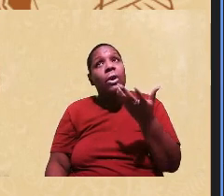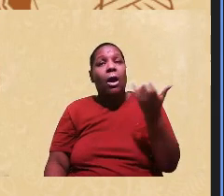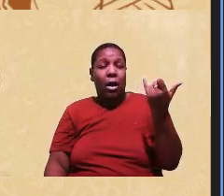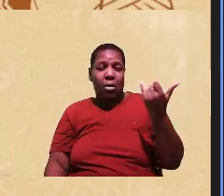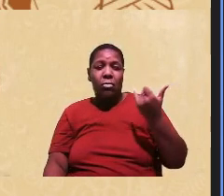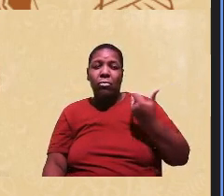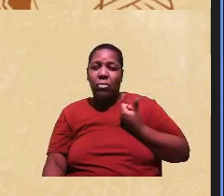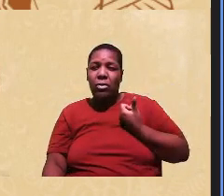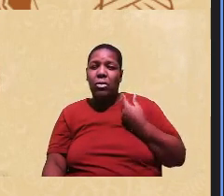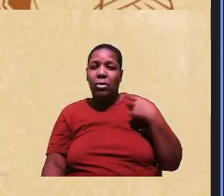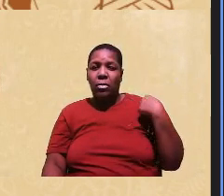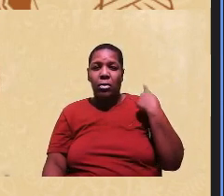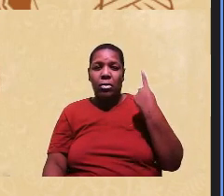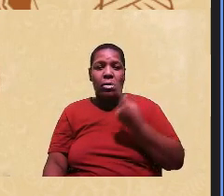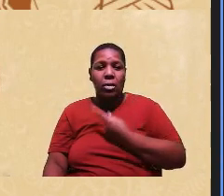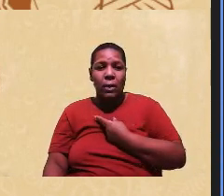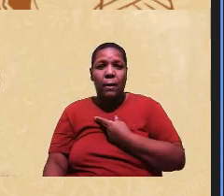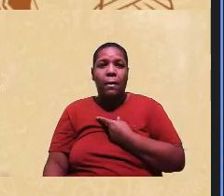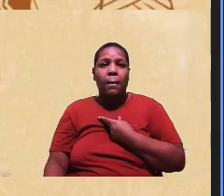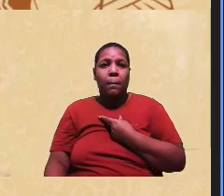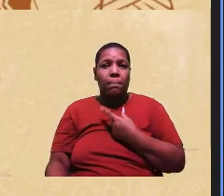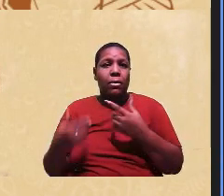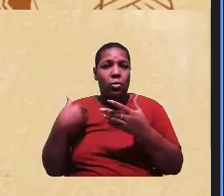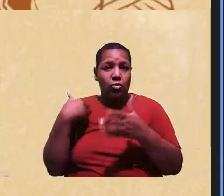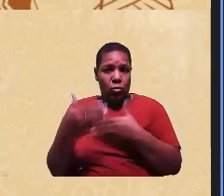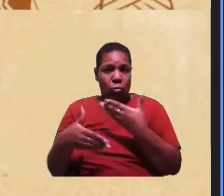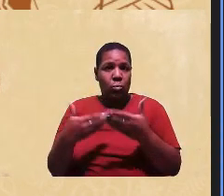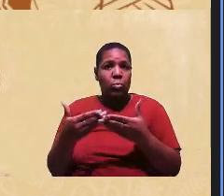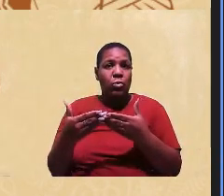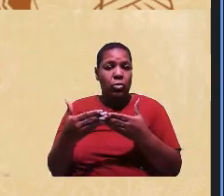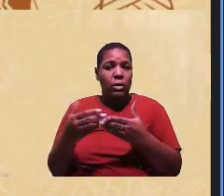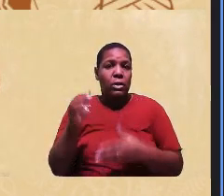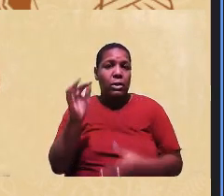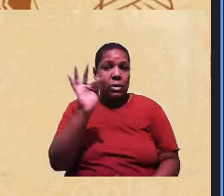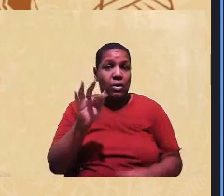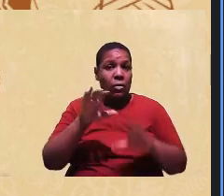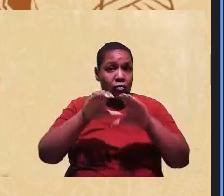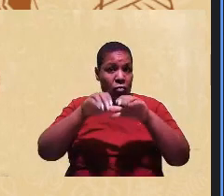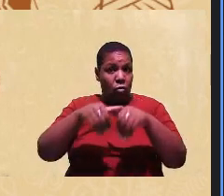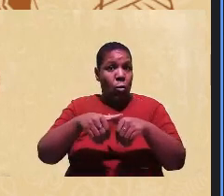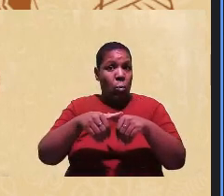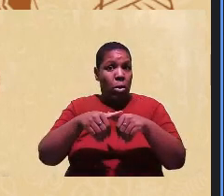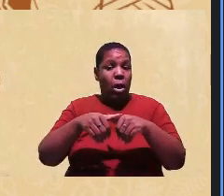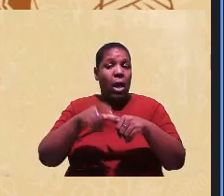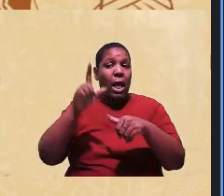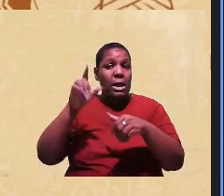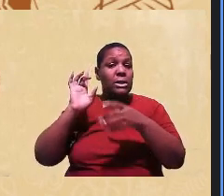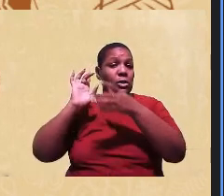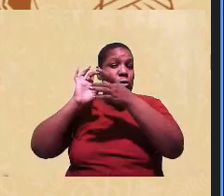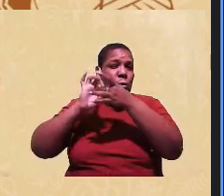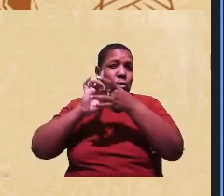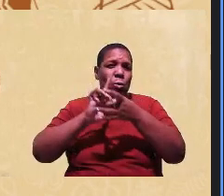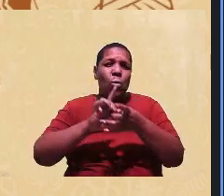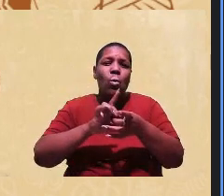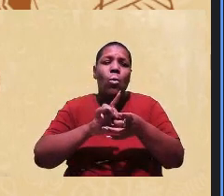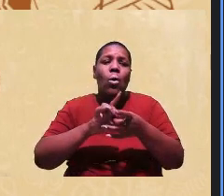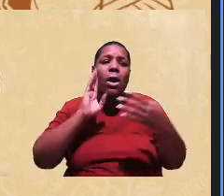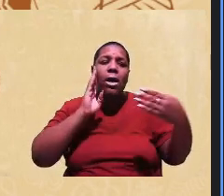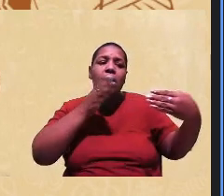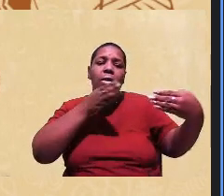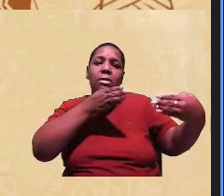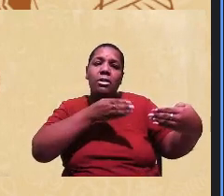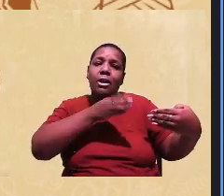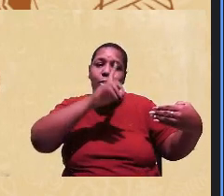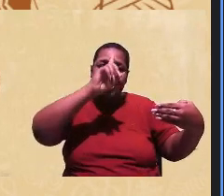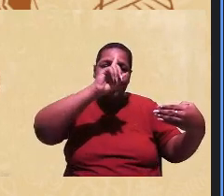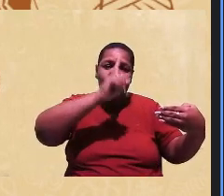dentro do processo formacional é que esses contextos eles influenciam diretamente nas demandas